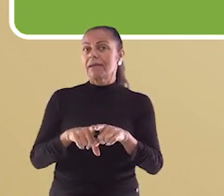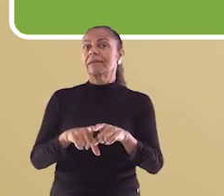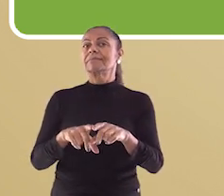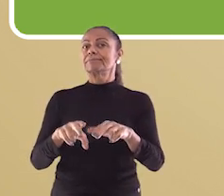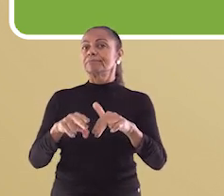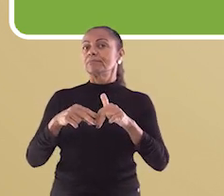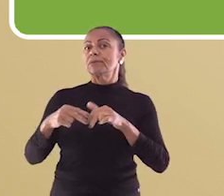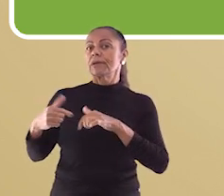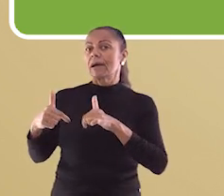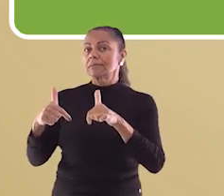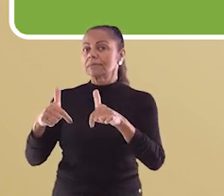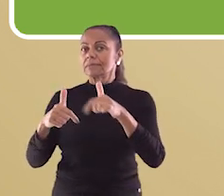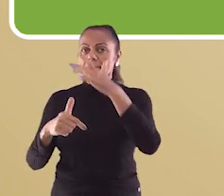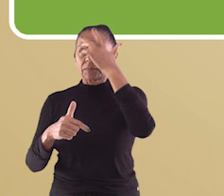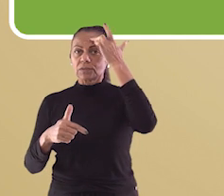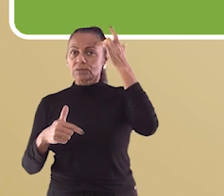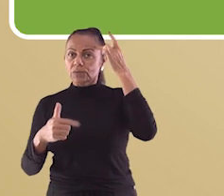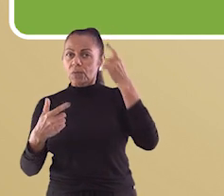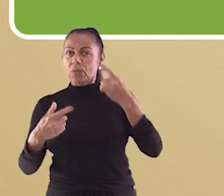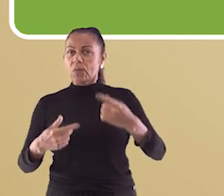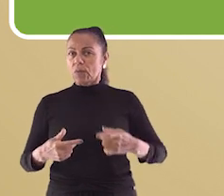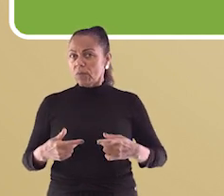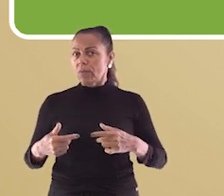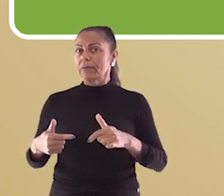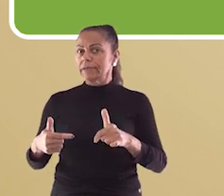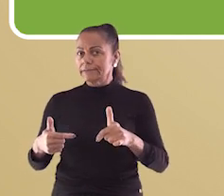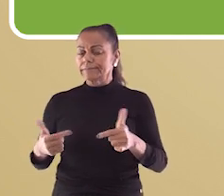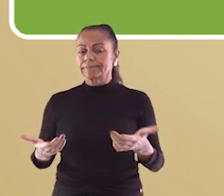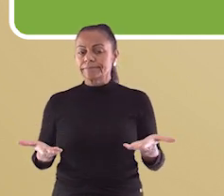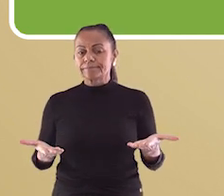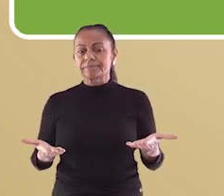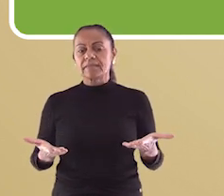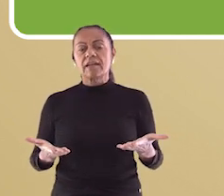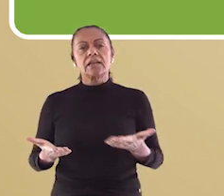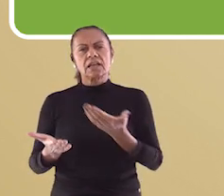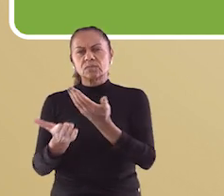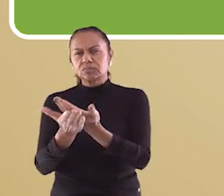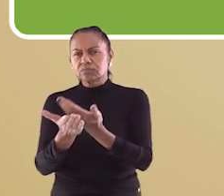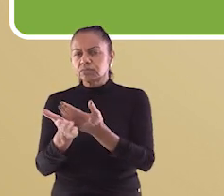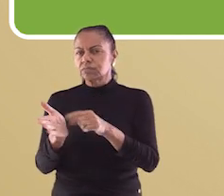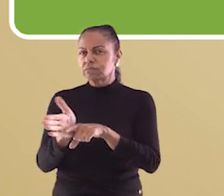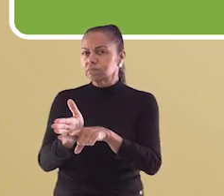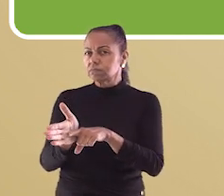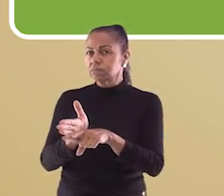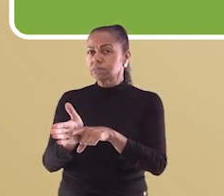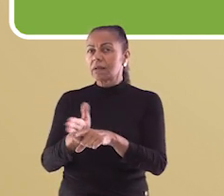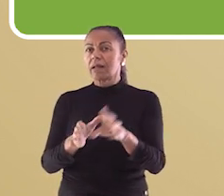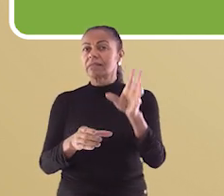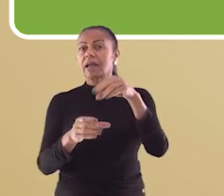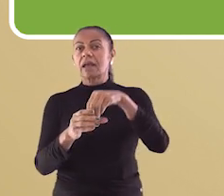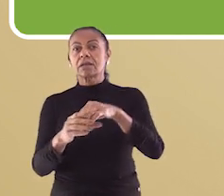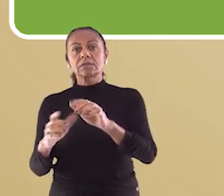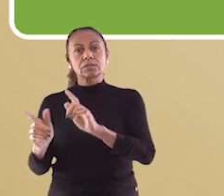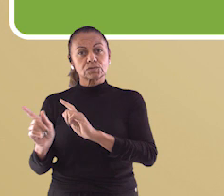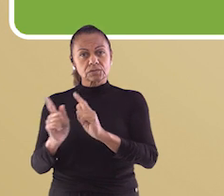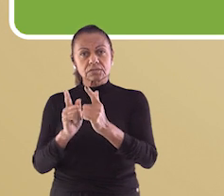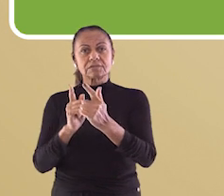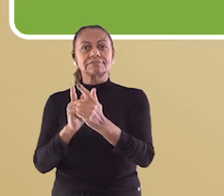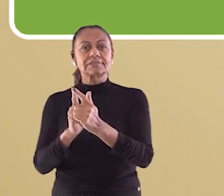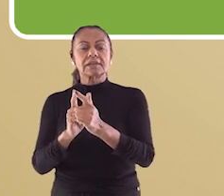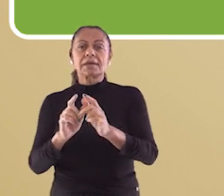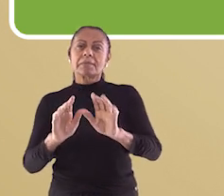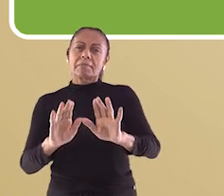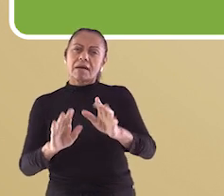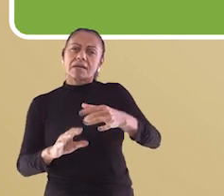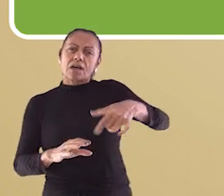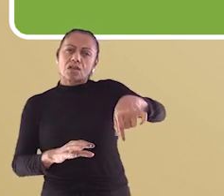espaço. Um campo sempre muito discutido e trabalhado na geografia. A nós, cabe investigar